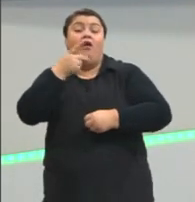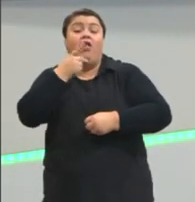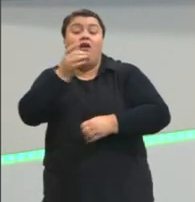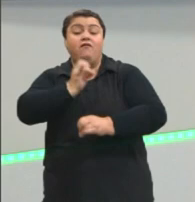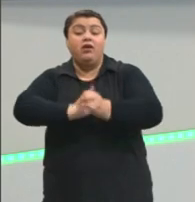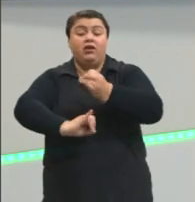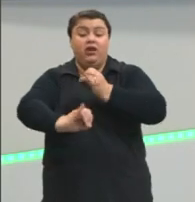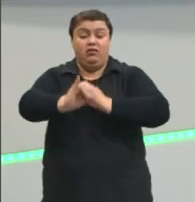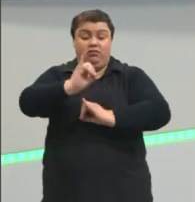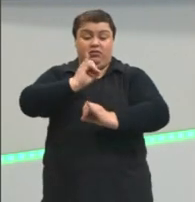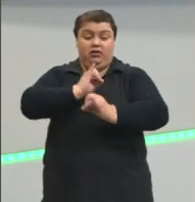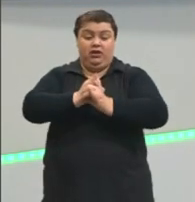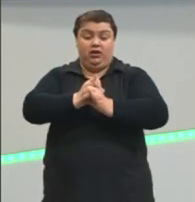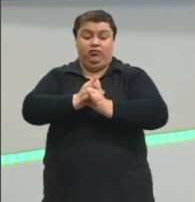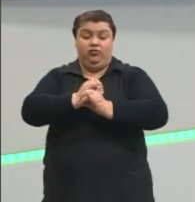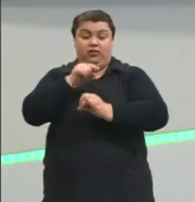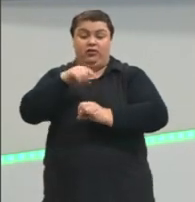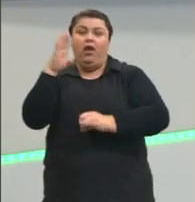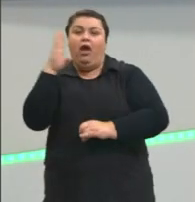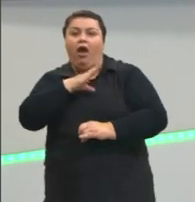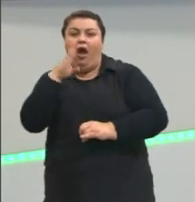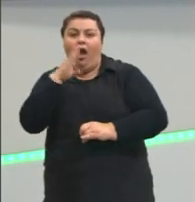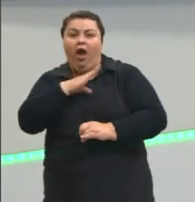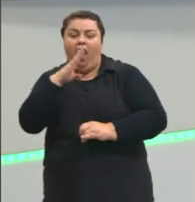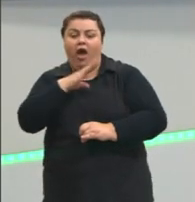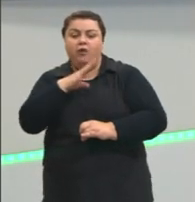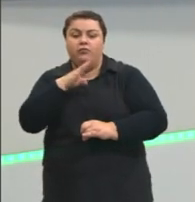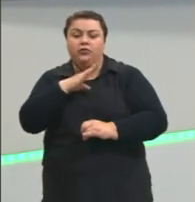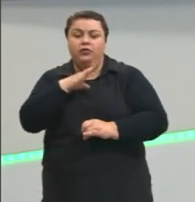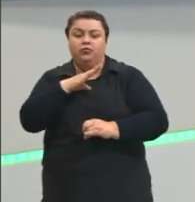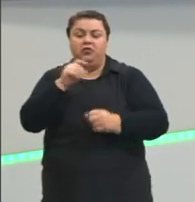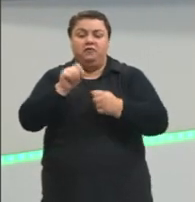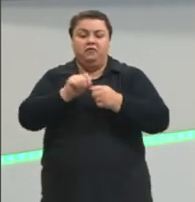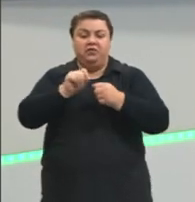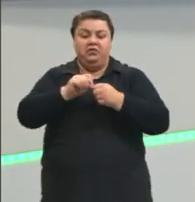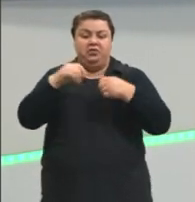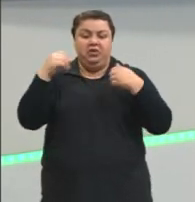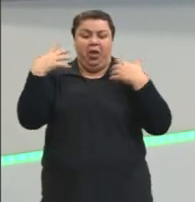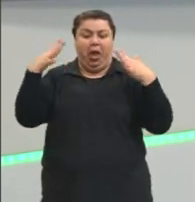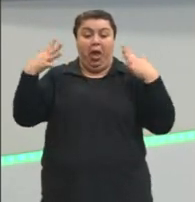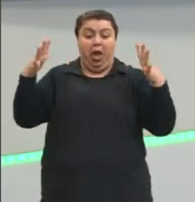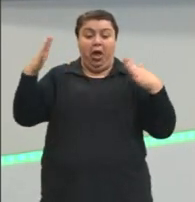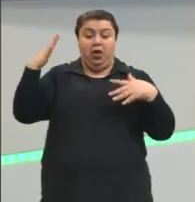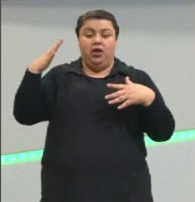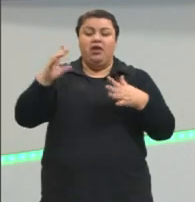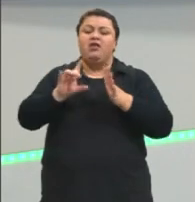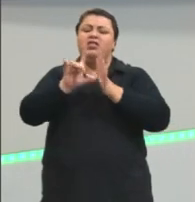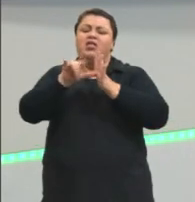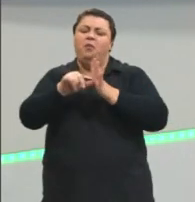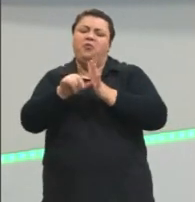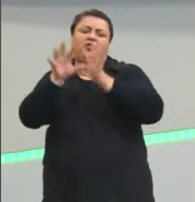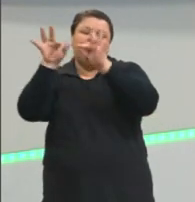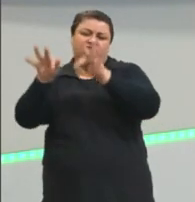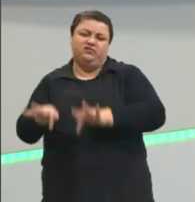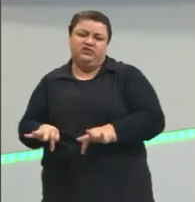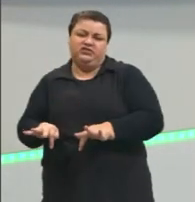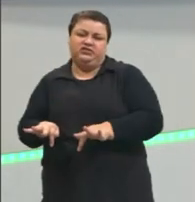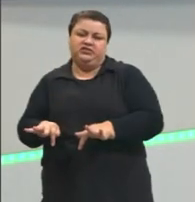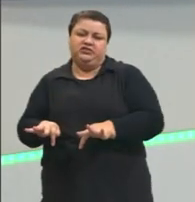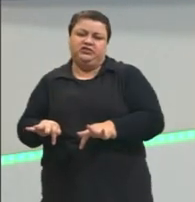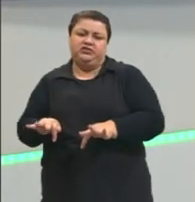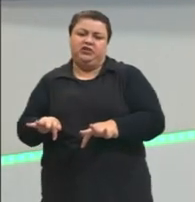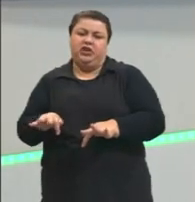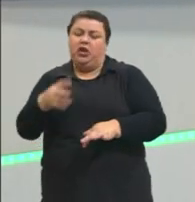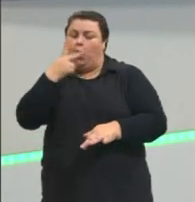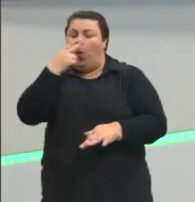ser um advento rápido, que ela viria, faria sucesso e morreria depois, como tantas outras invenções